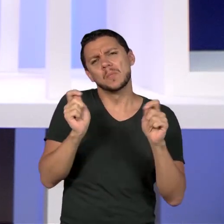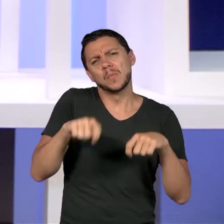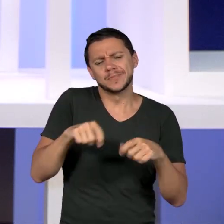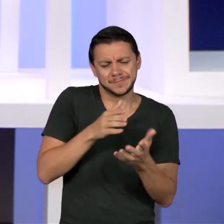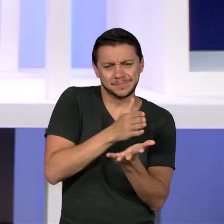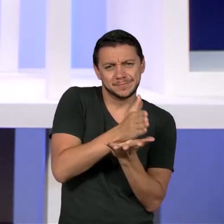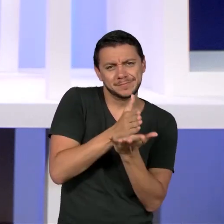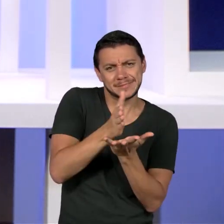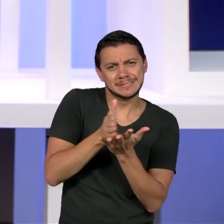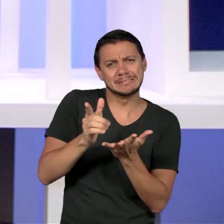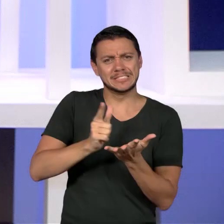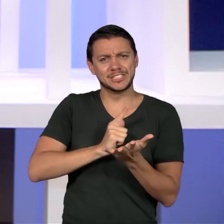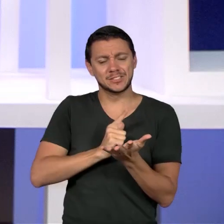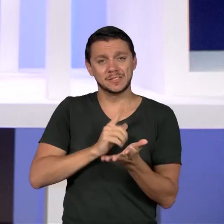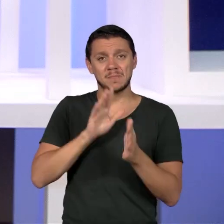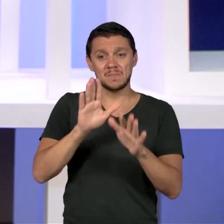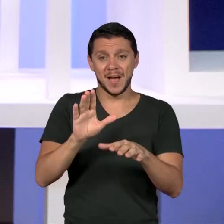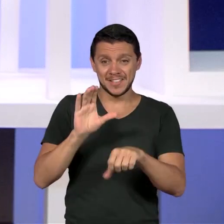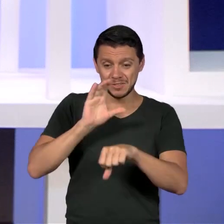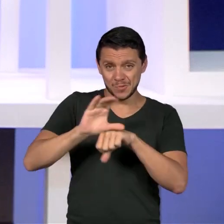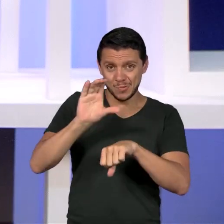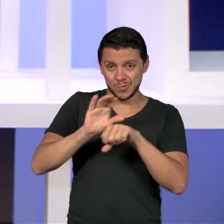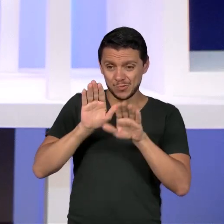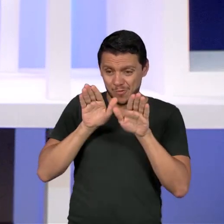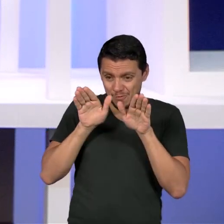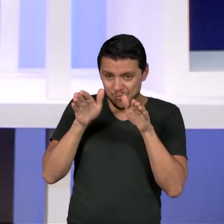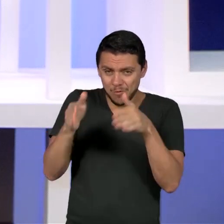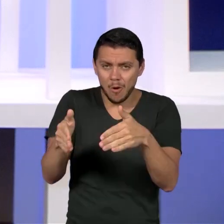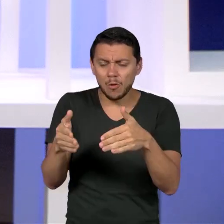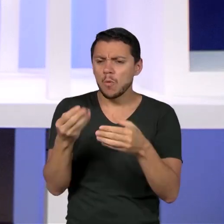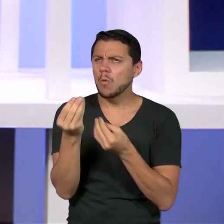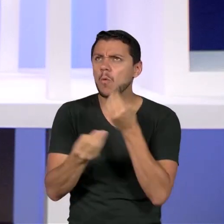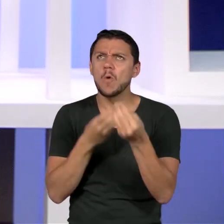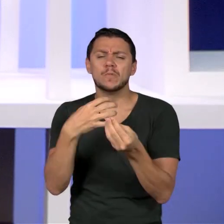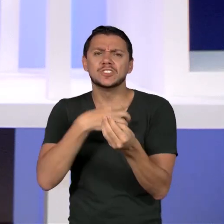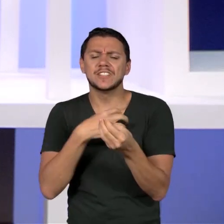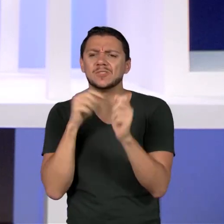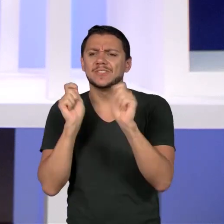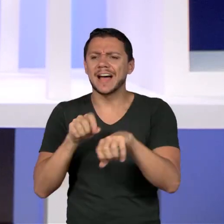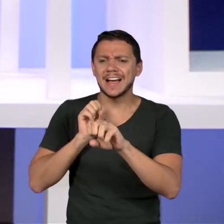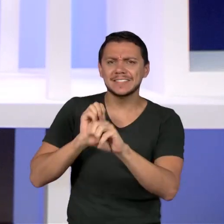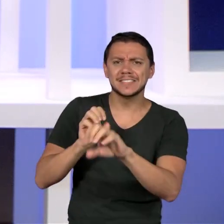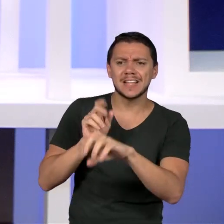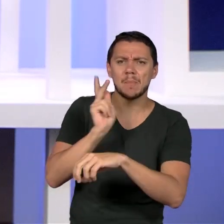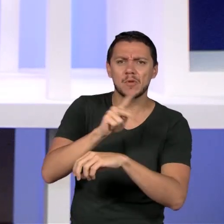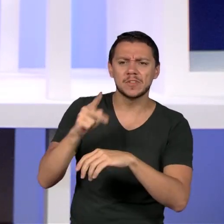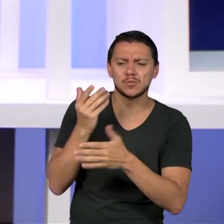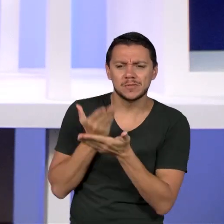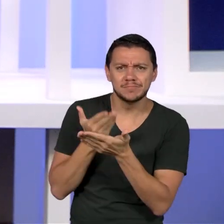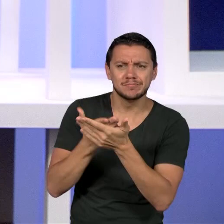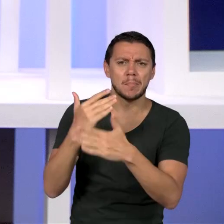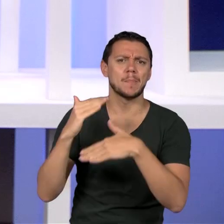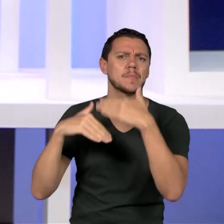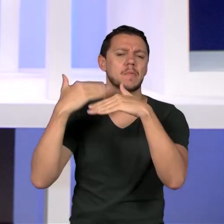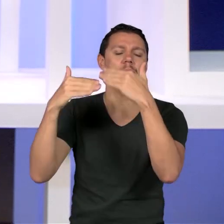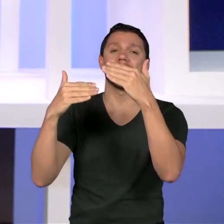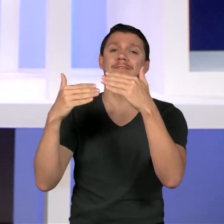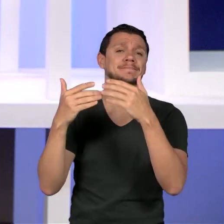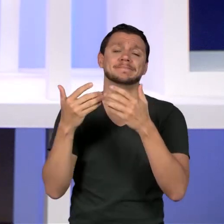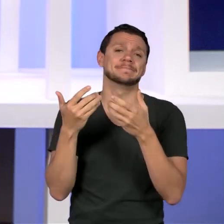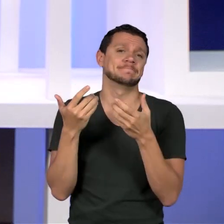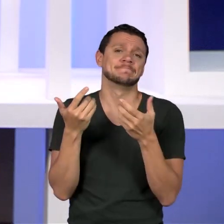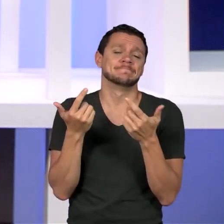formação de professores mesmo é algo que não vemos, de um modo geral, acontecer